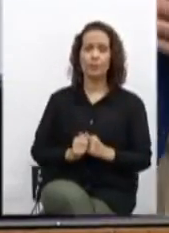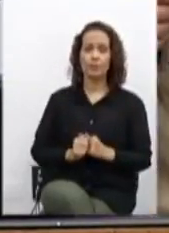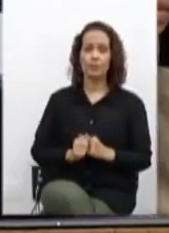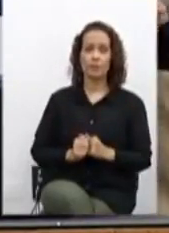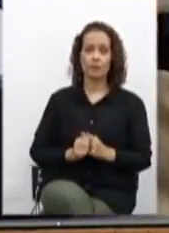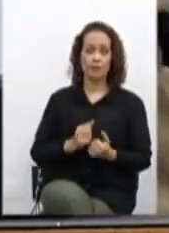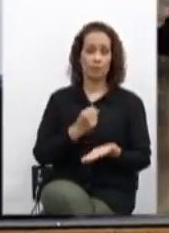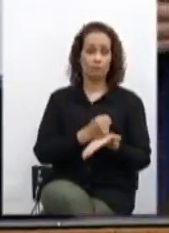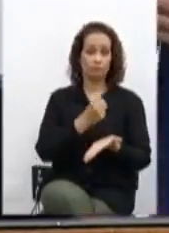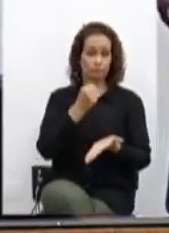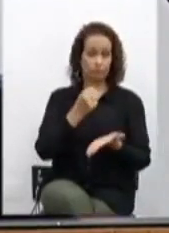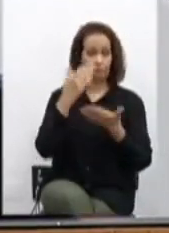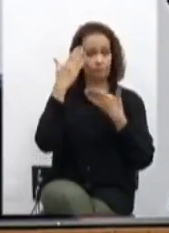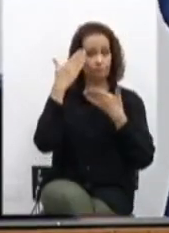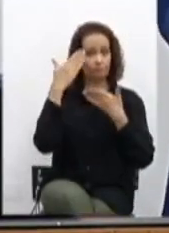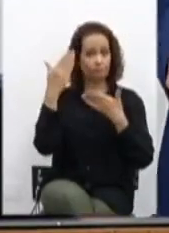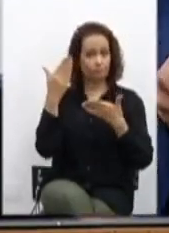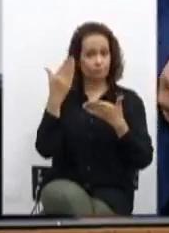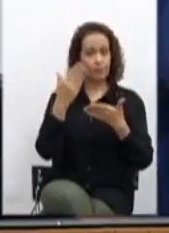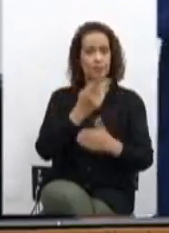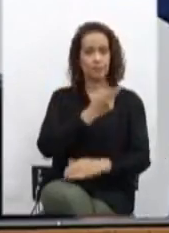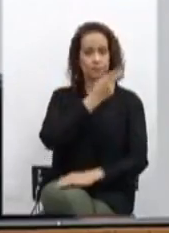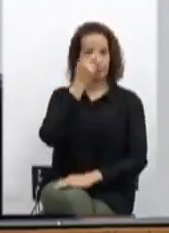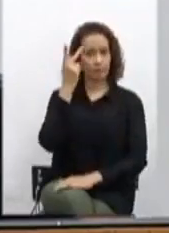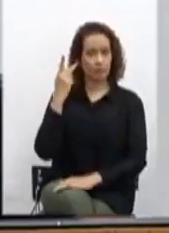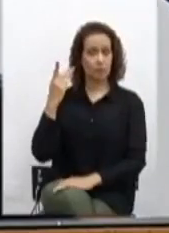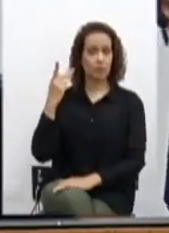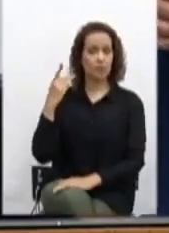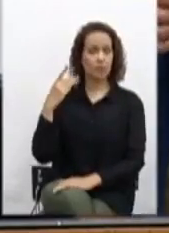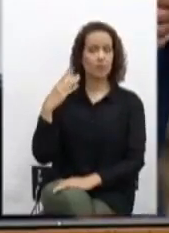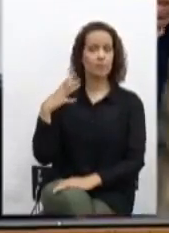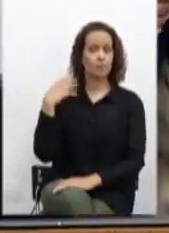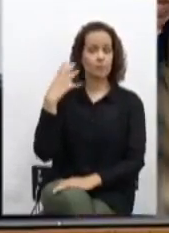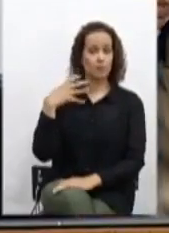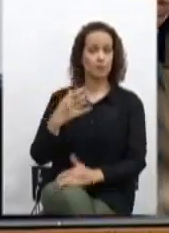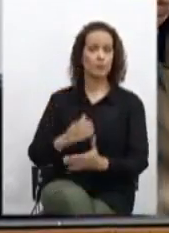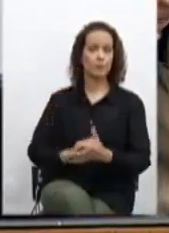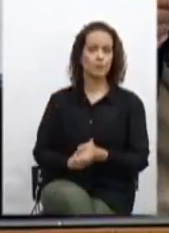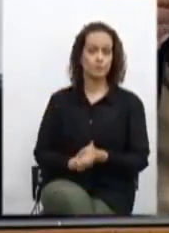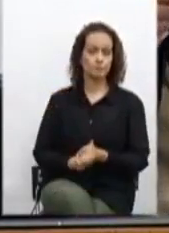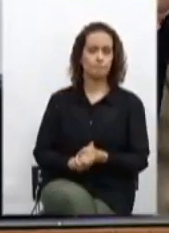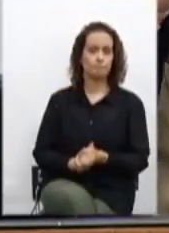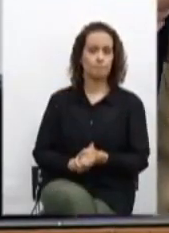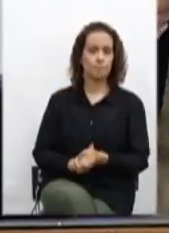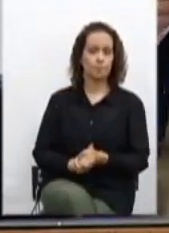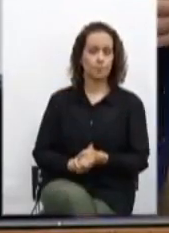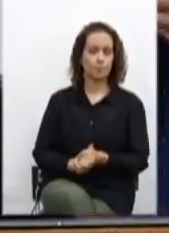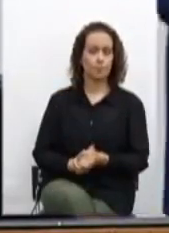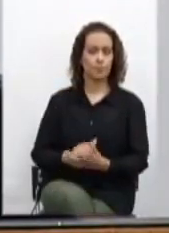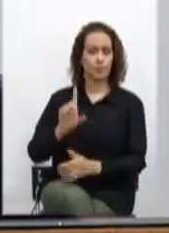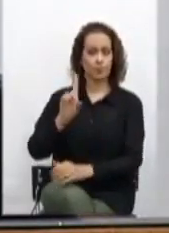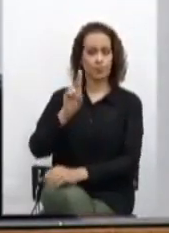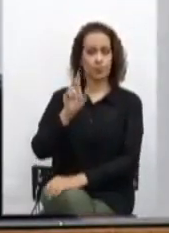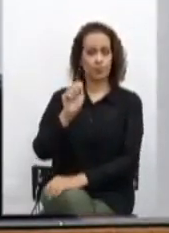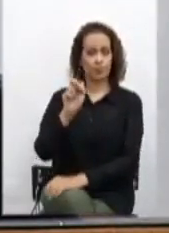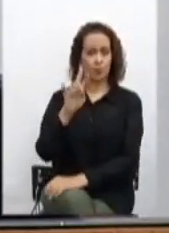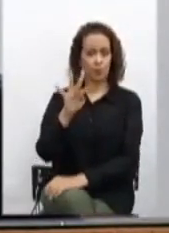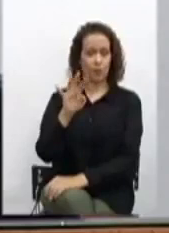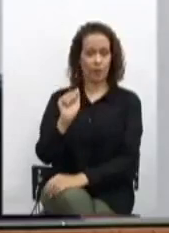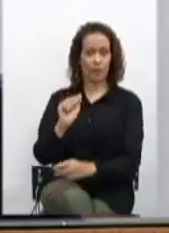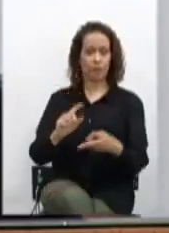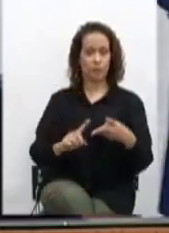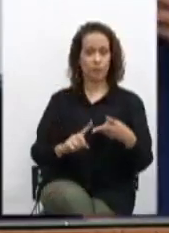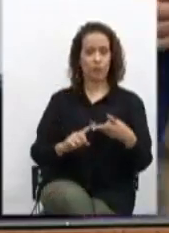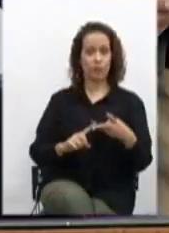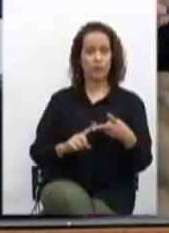participação dos seguintes parlamentares. Deputado Duarte Bechir, deputado doutor